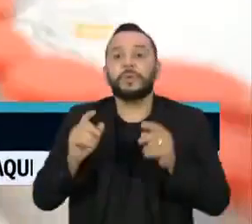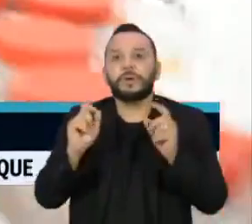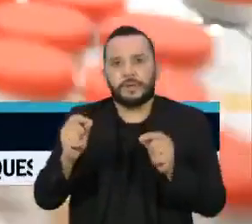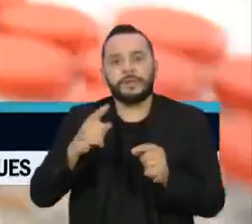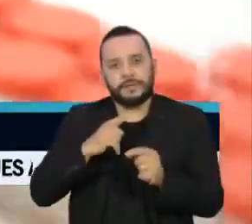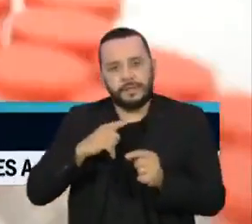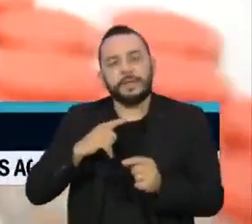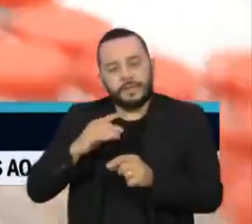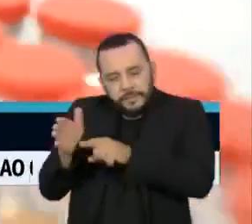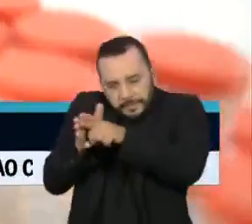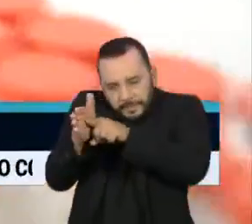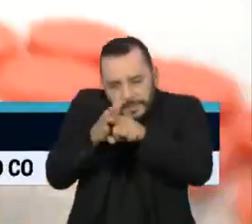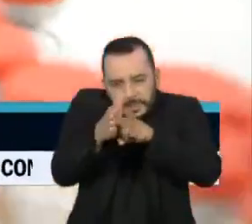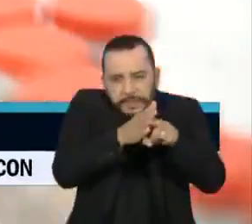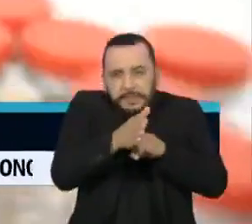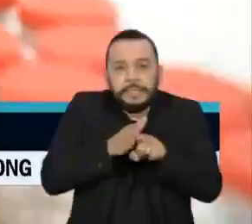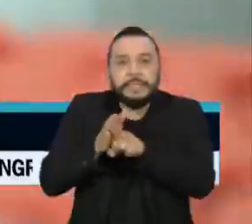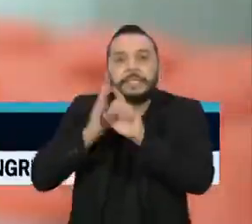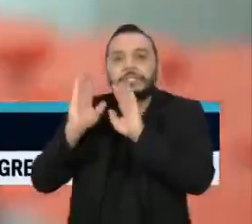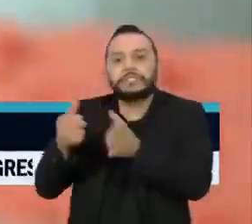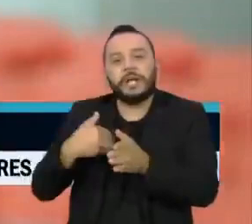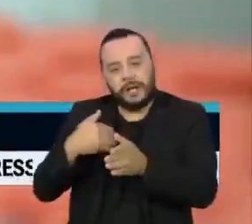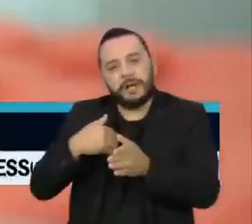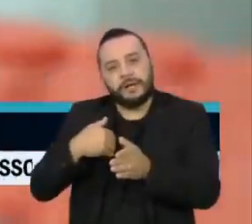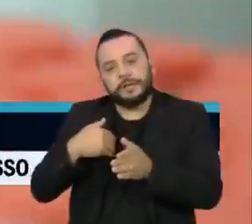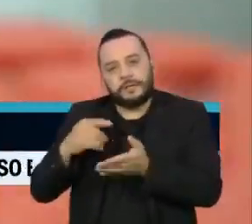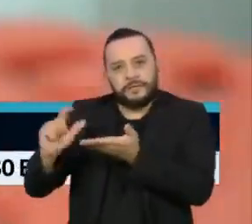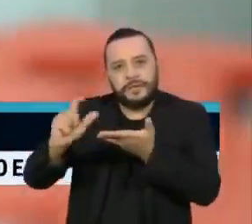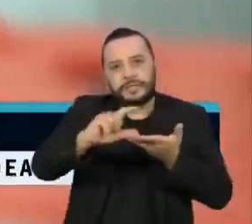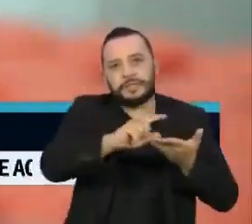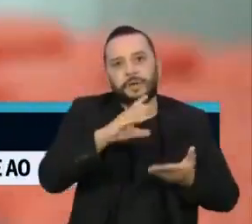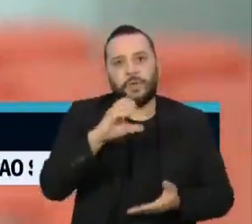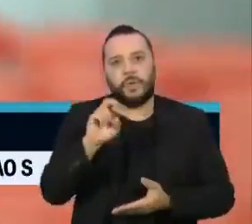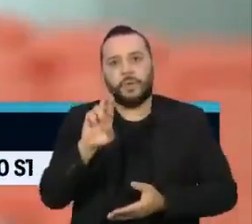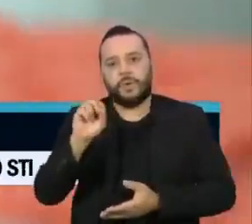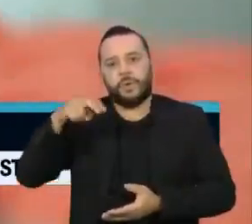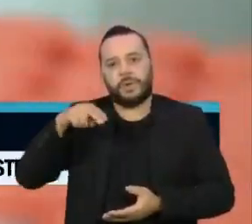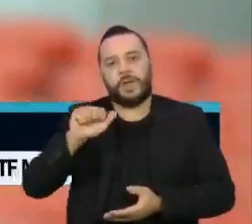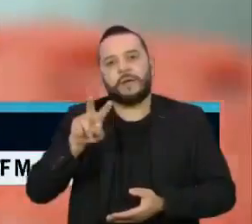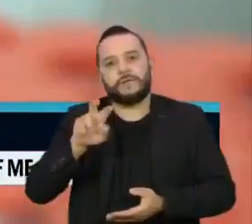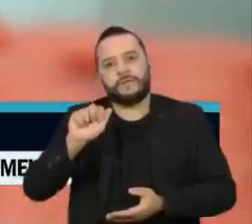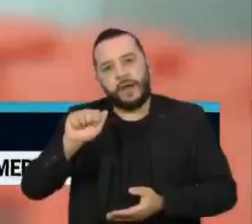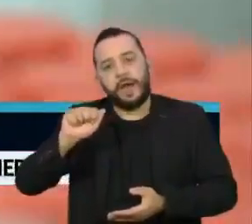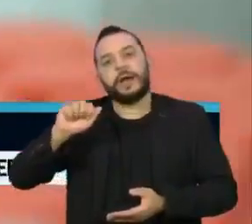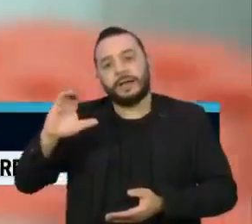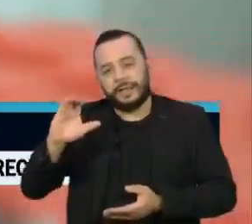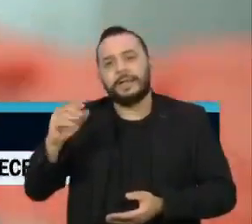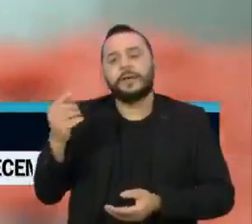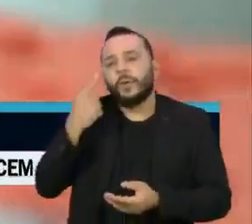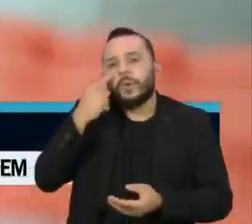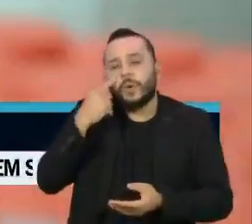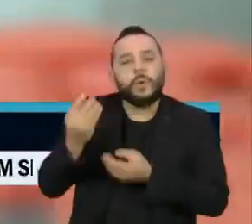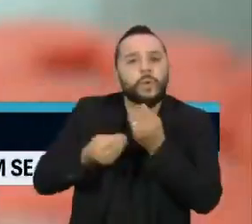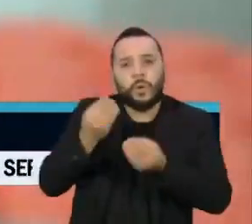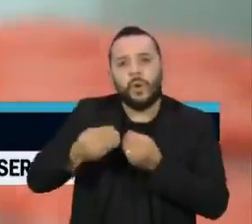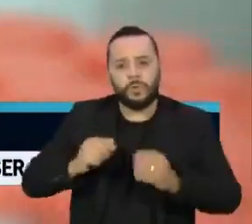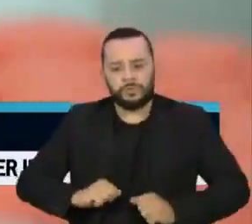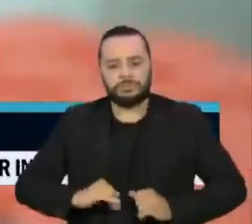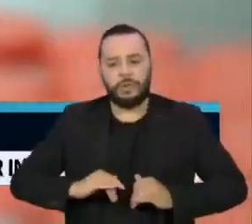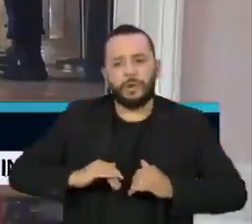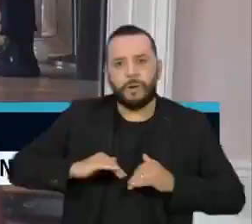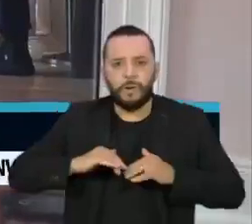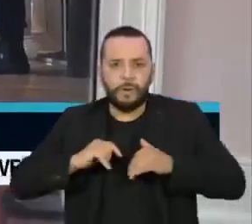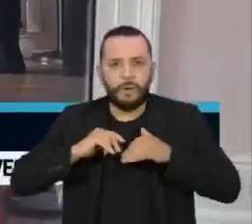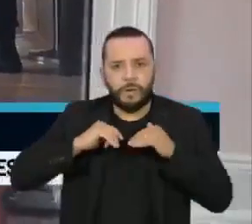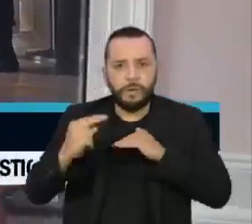estudo de imunogenicidade da Coronavac. Informações que servem para avaliar a capacidade da vacina de estimular a produção de anticorpos